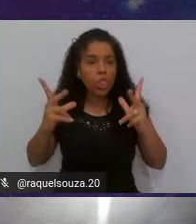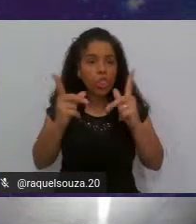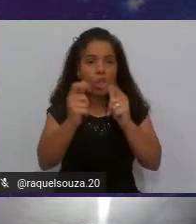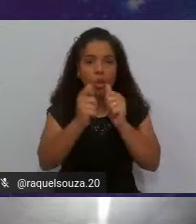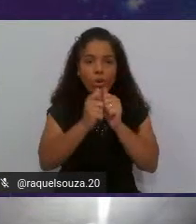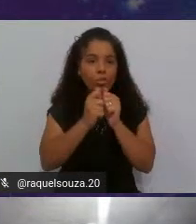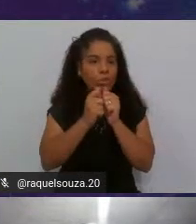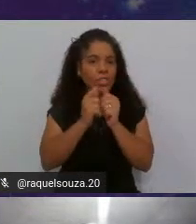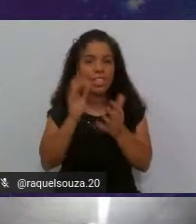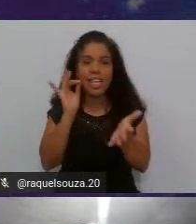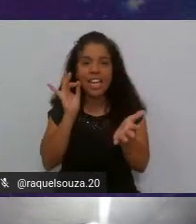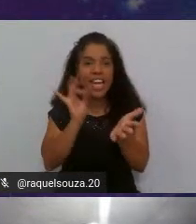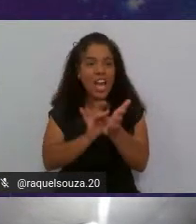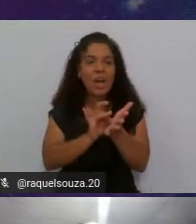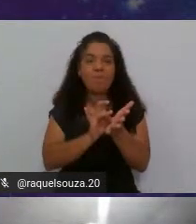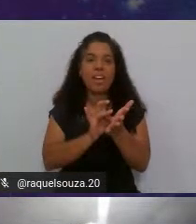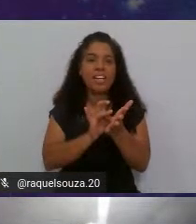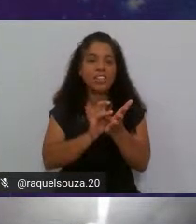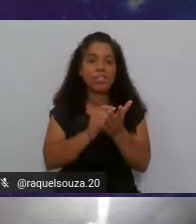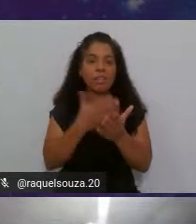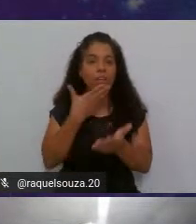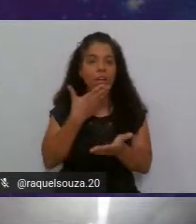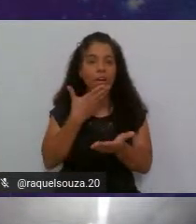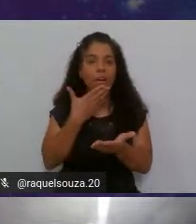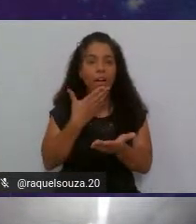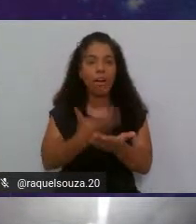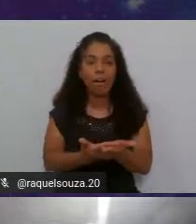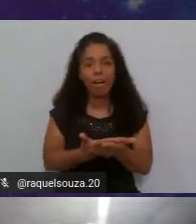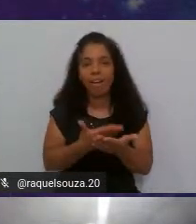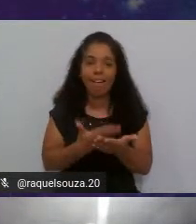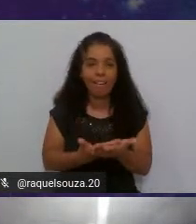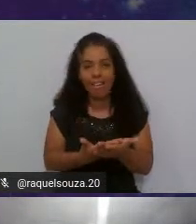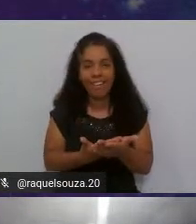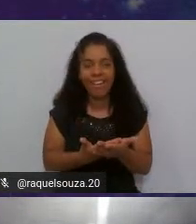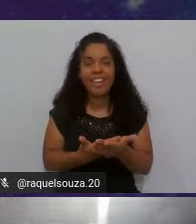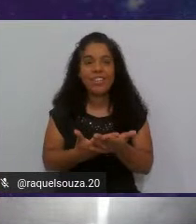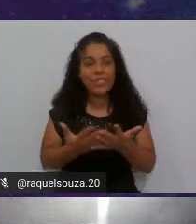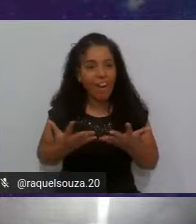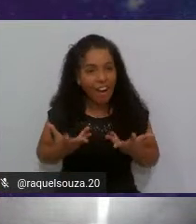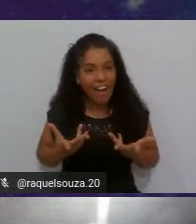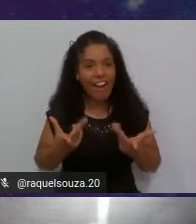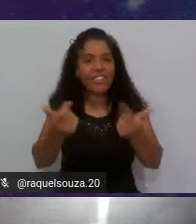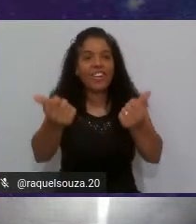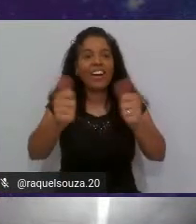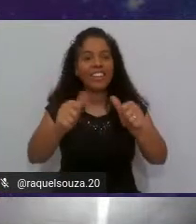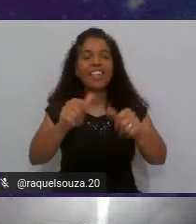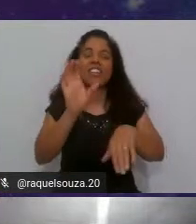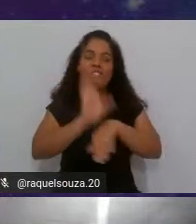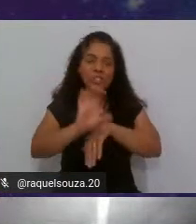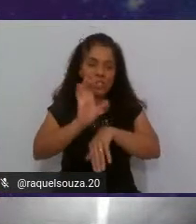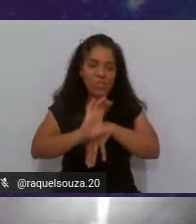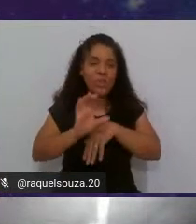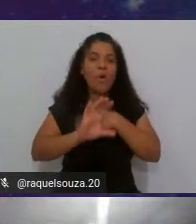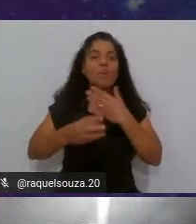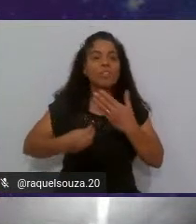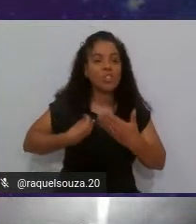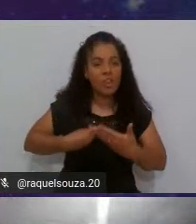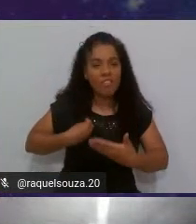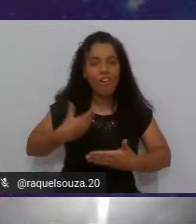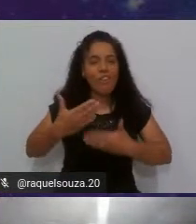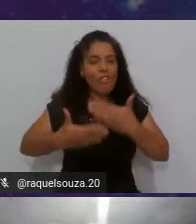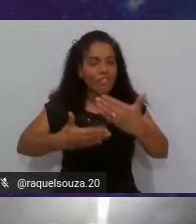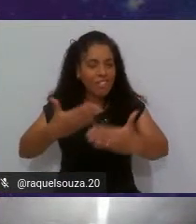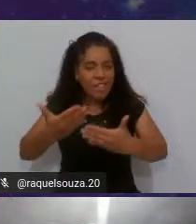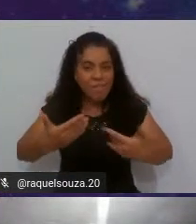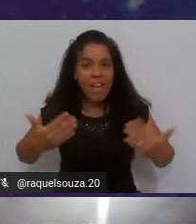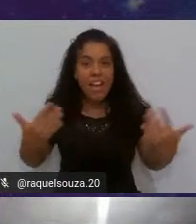realmente de boca aberta com a qualidade com do curso do envolvimento da